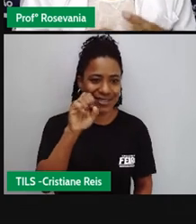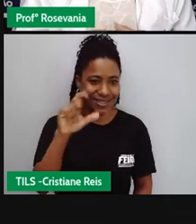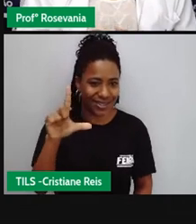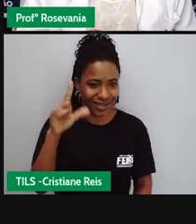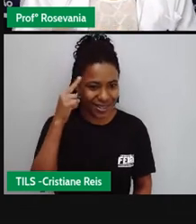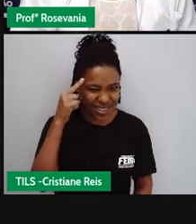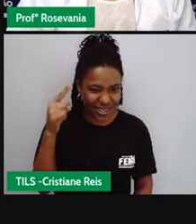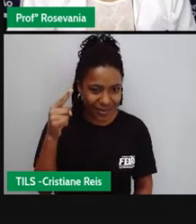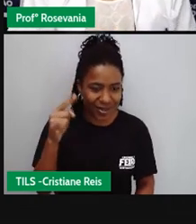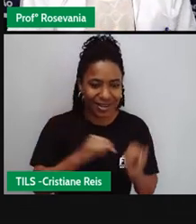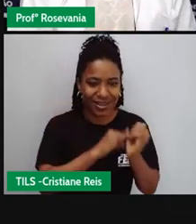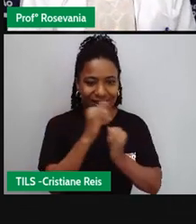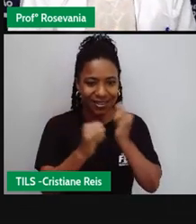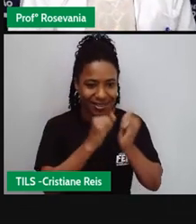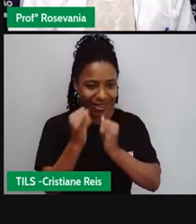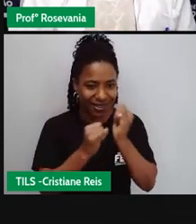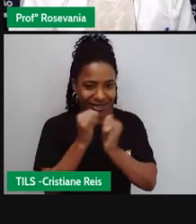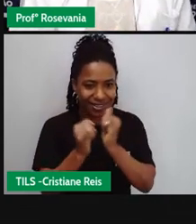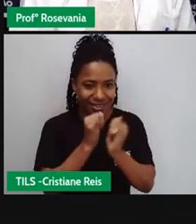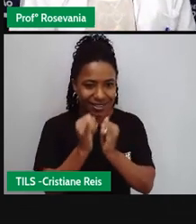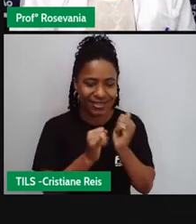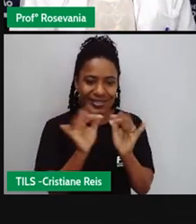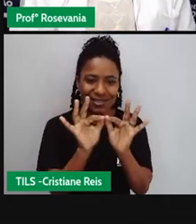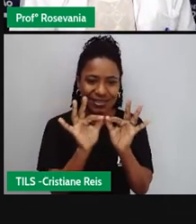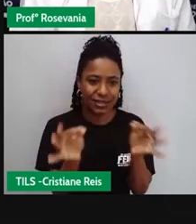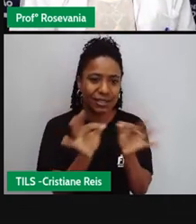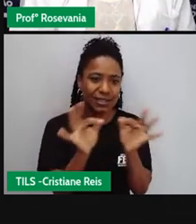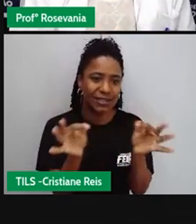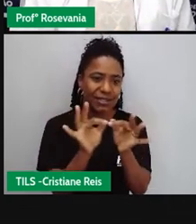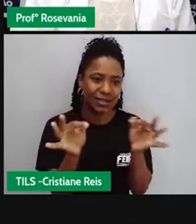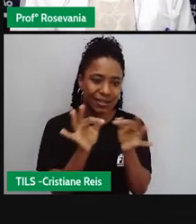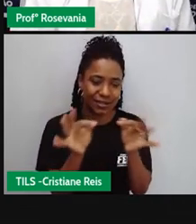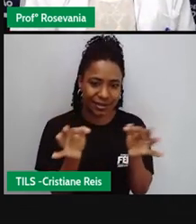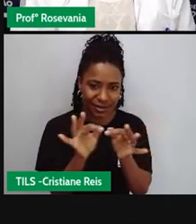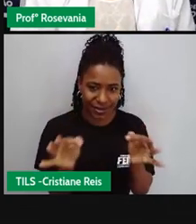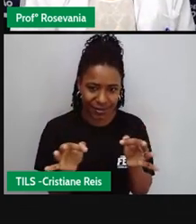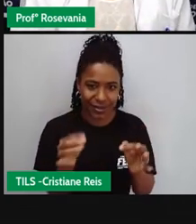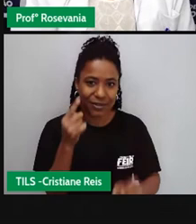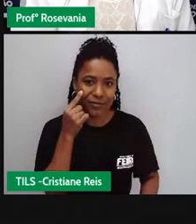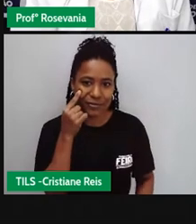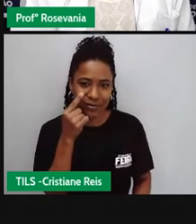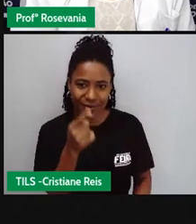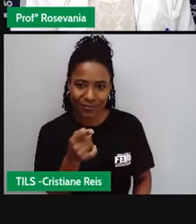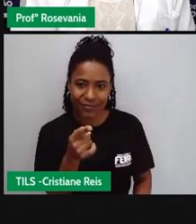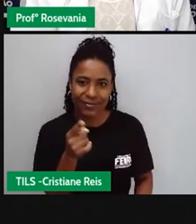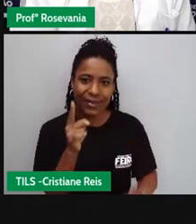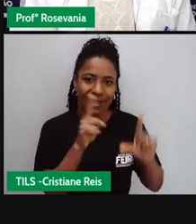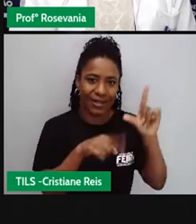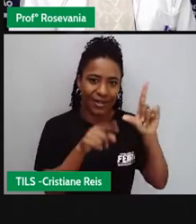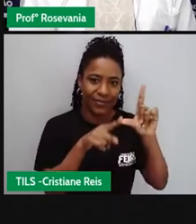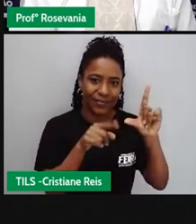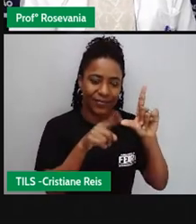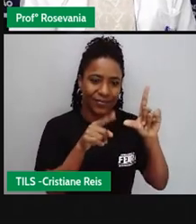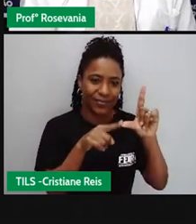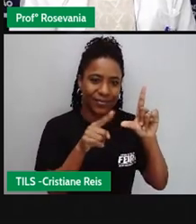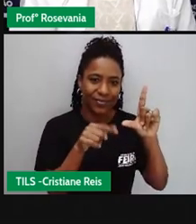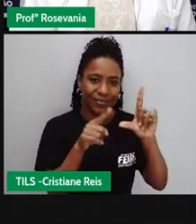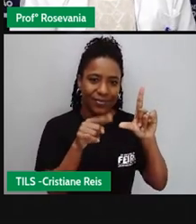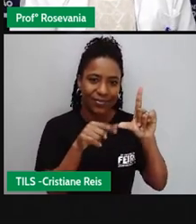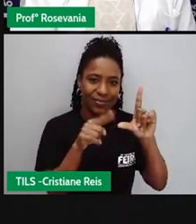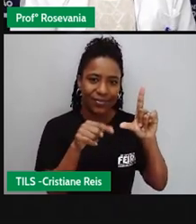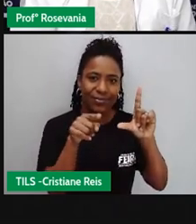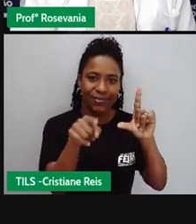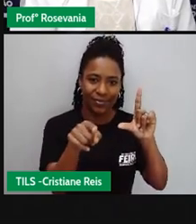de escada aí você quando a gente observa aqui essas letrinhas são das classes porque esse mapa aqui ele está